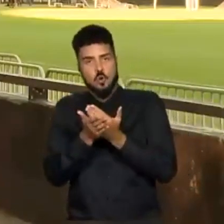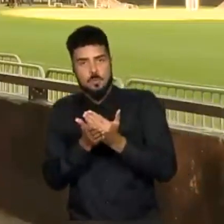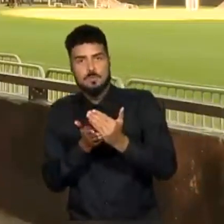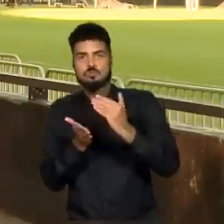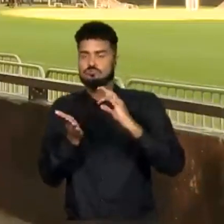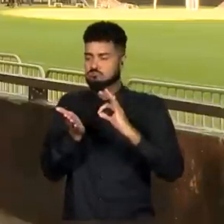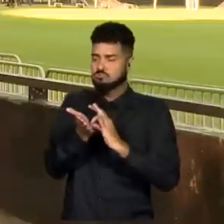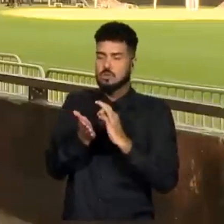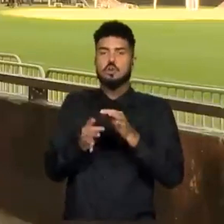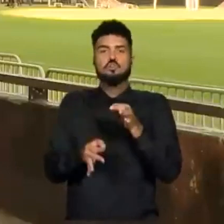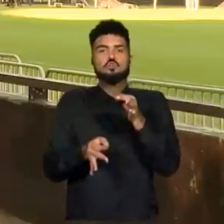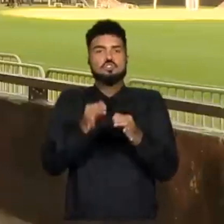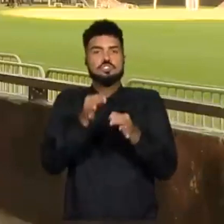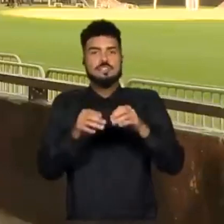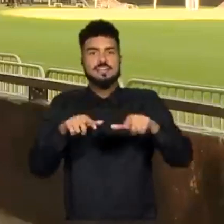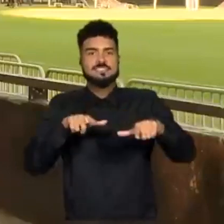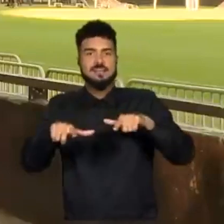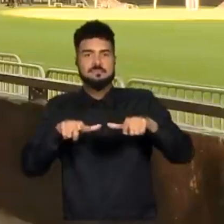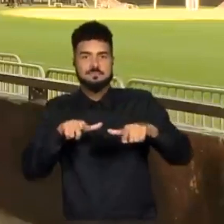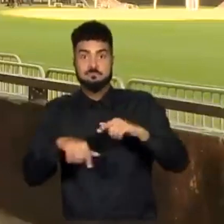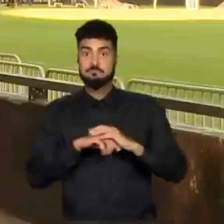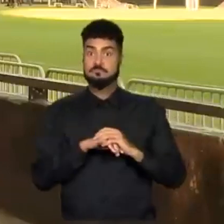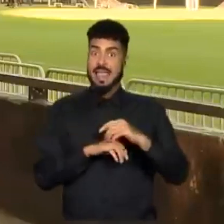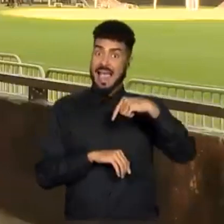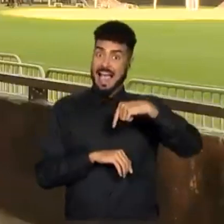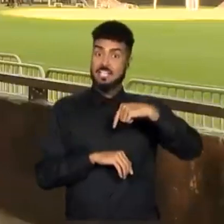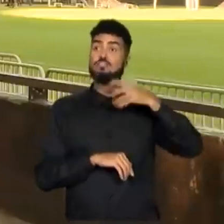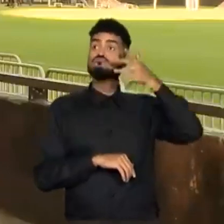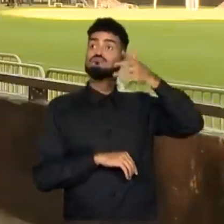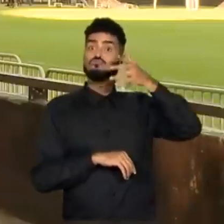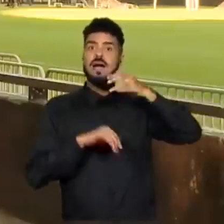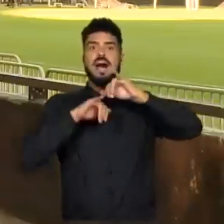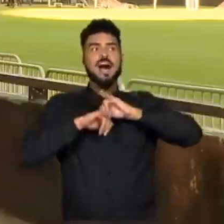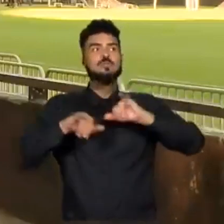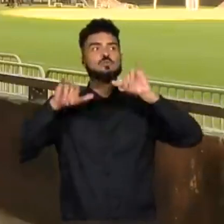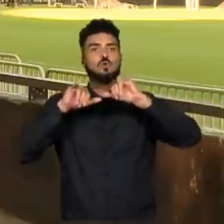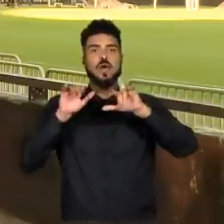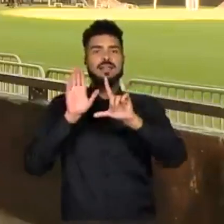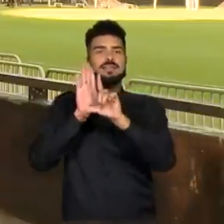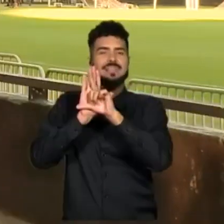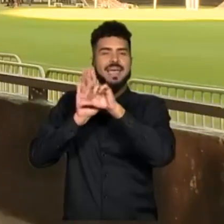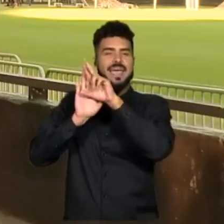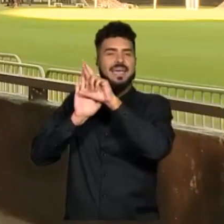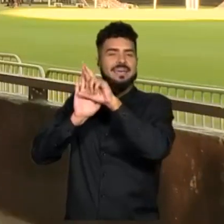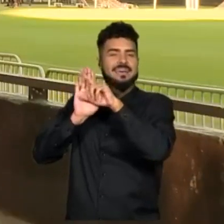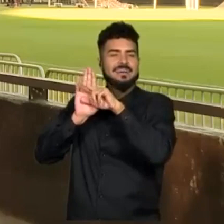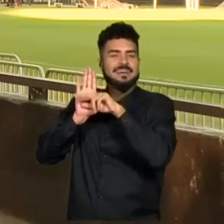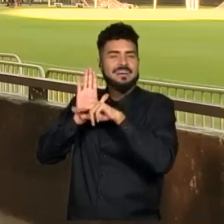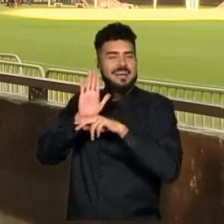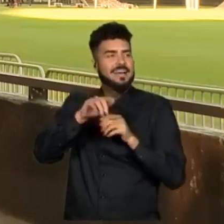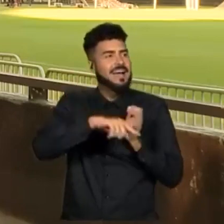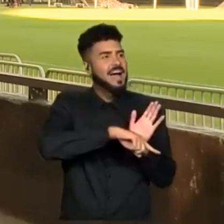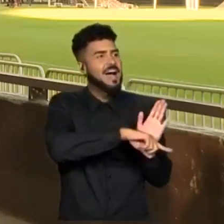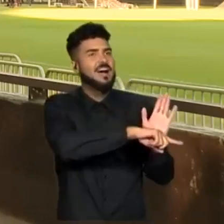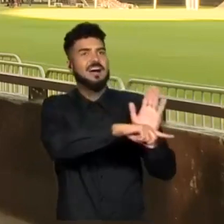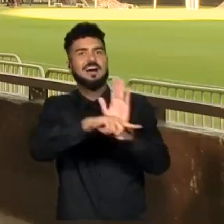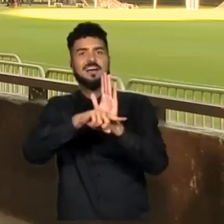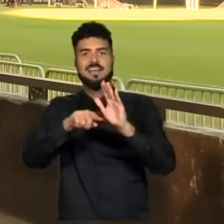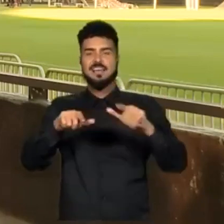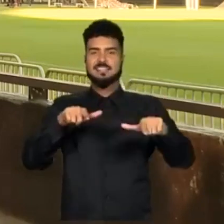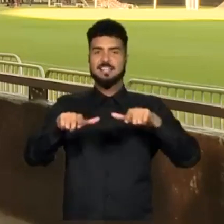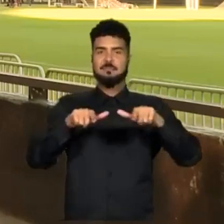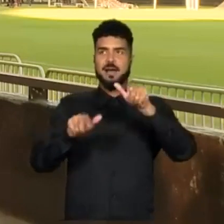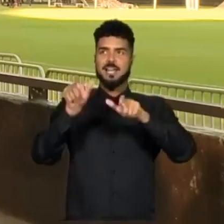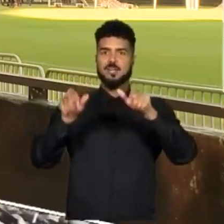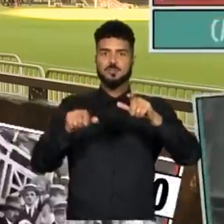Bom, para começo de conversa, eu acho que a 777 já deveria conversar com o Vasco, assim como você vê a